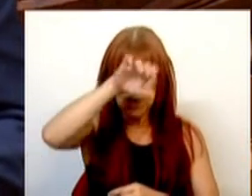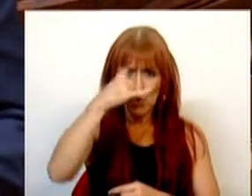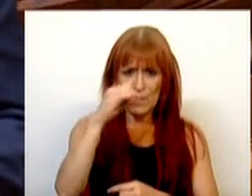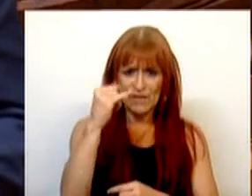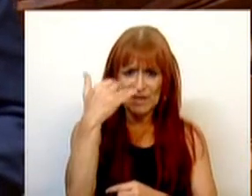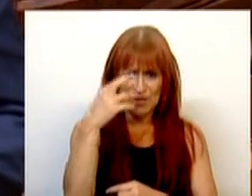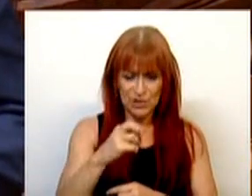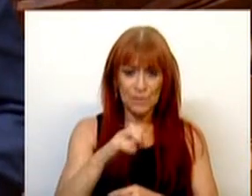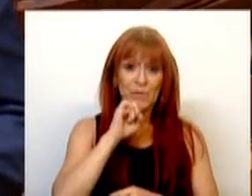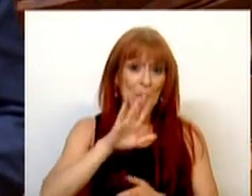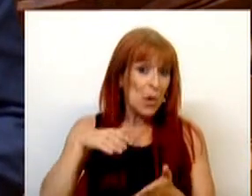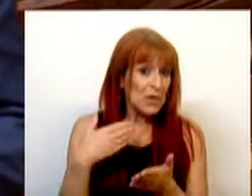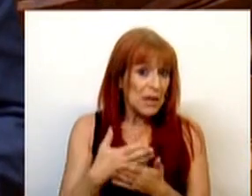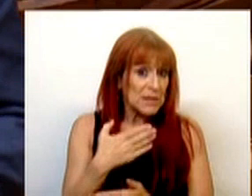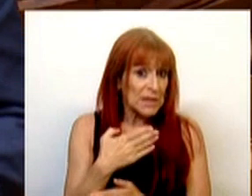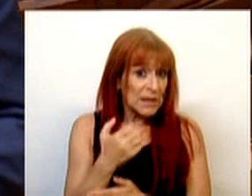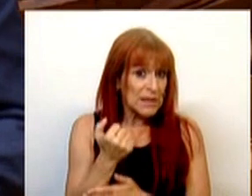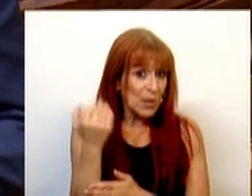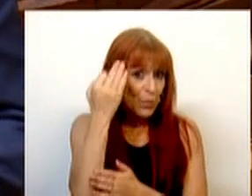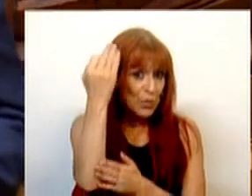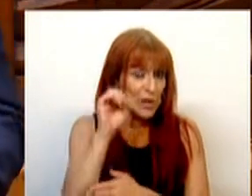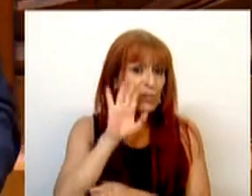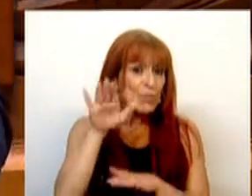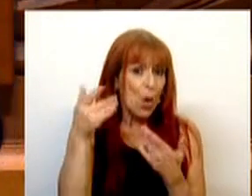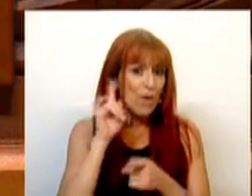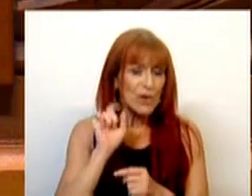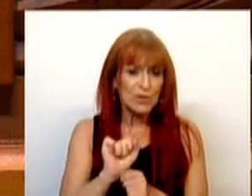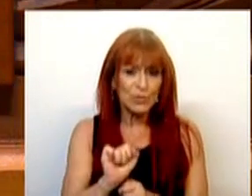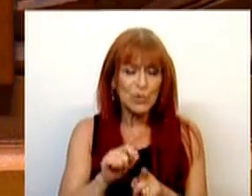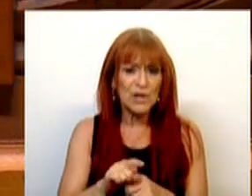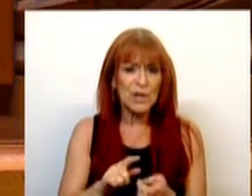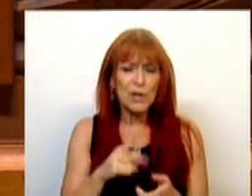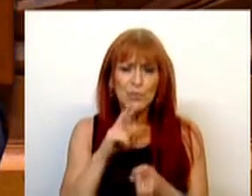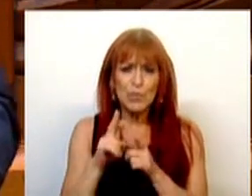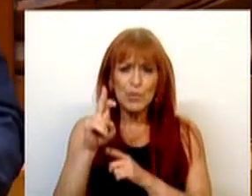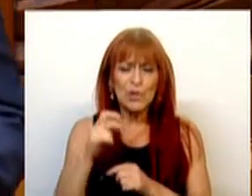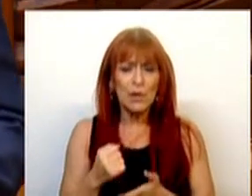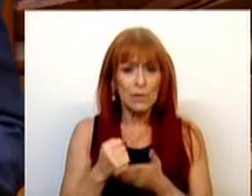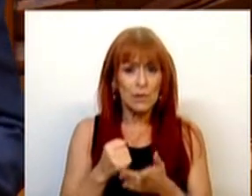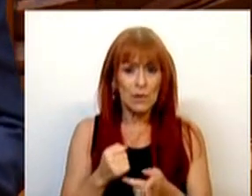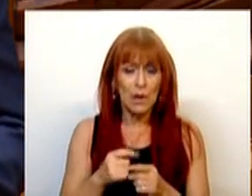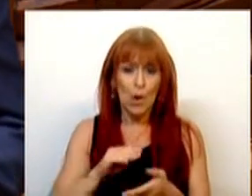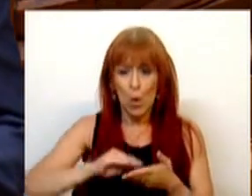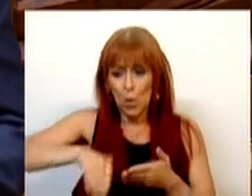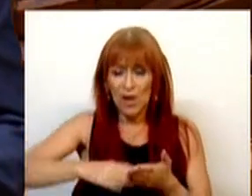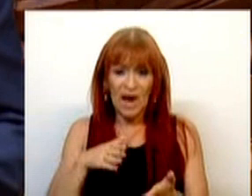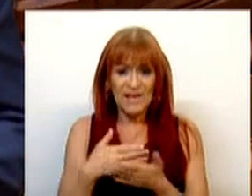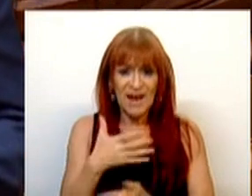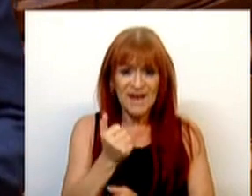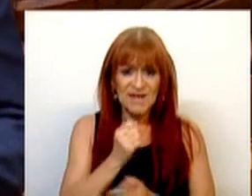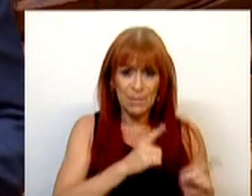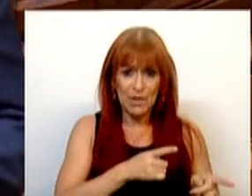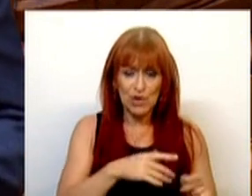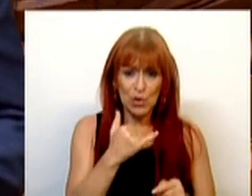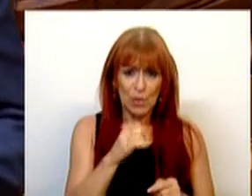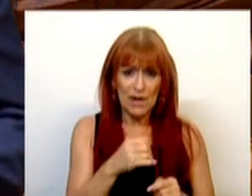que pode ir até aos 75% do valor nacional de juros suportado, contratados até 15 de março